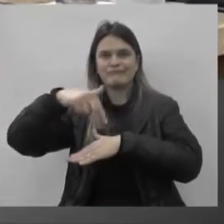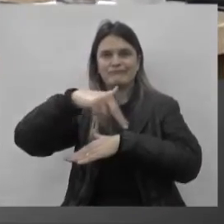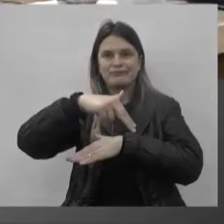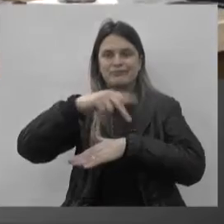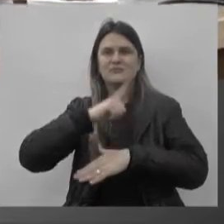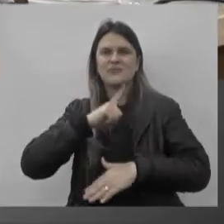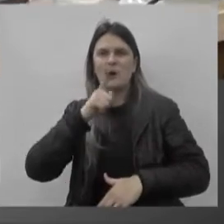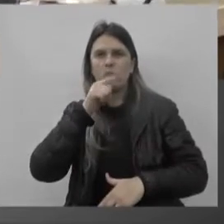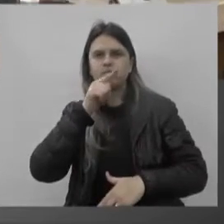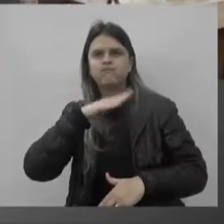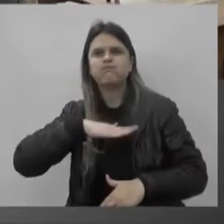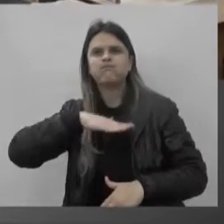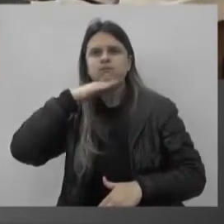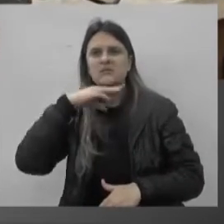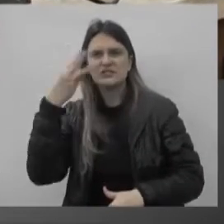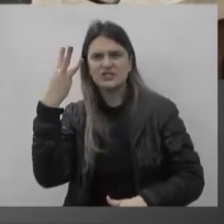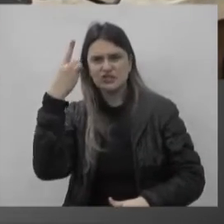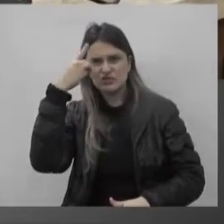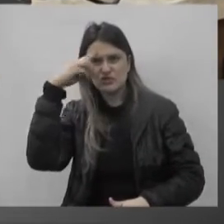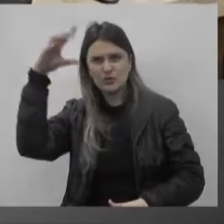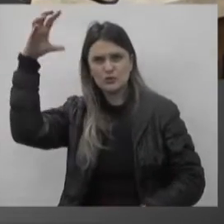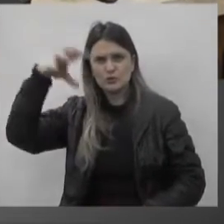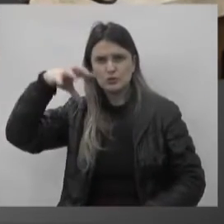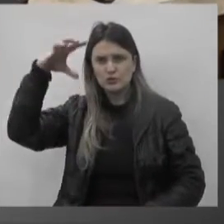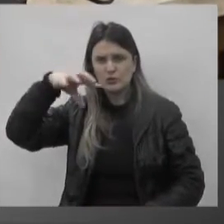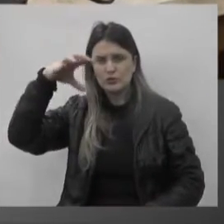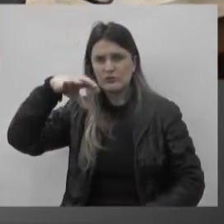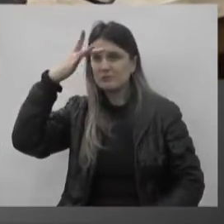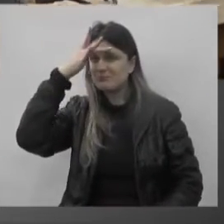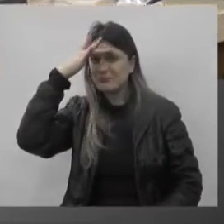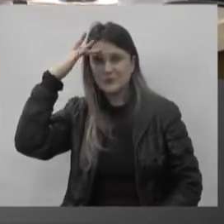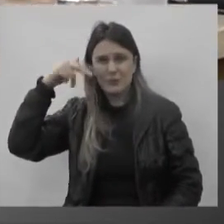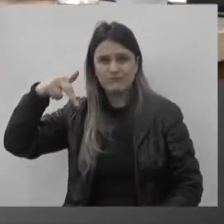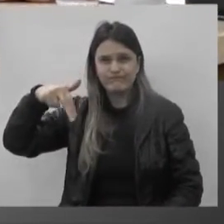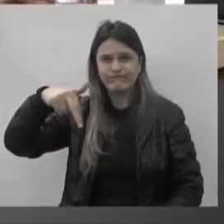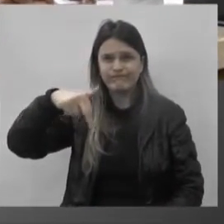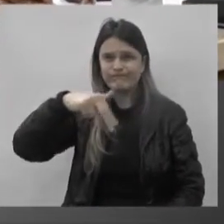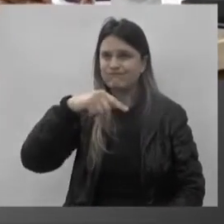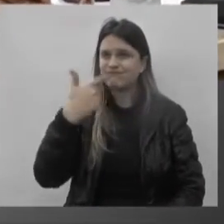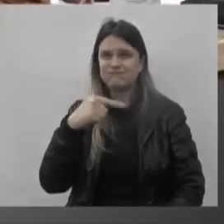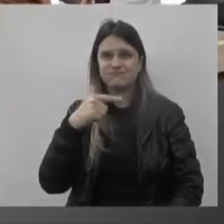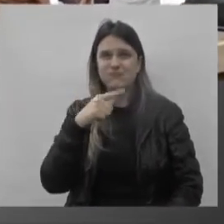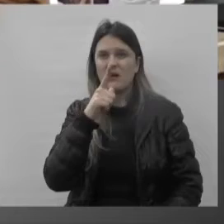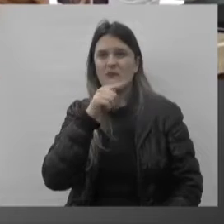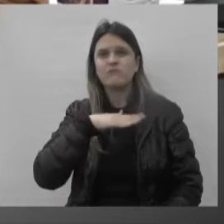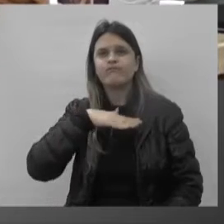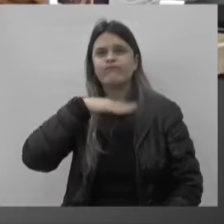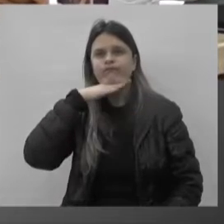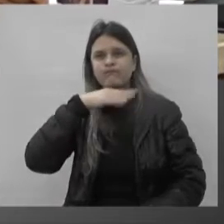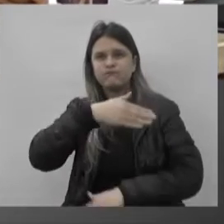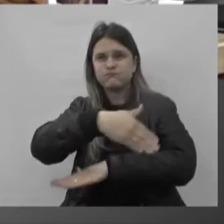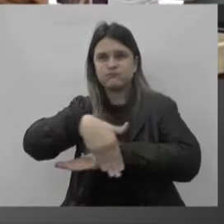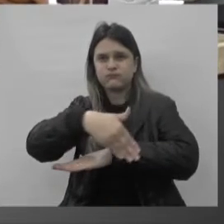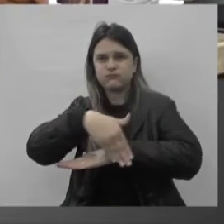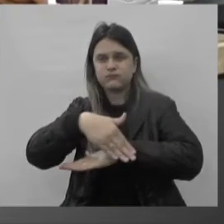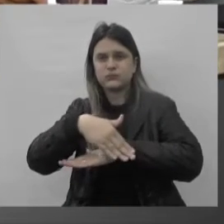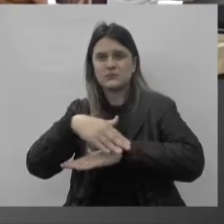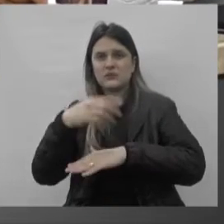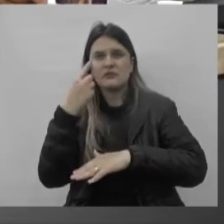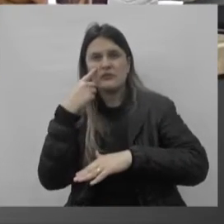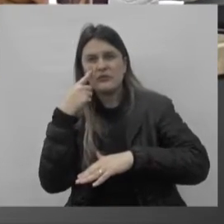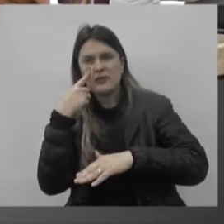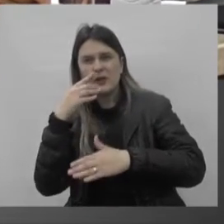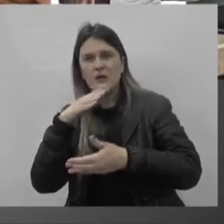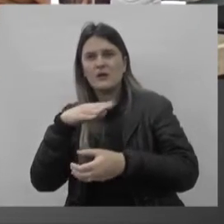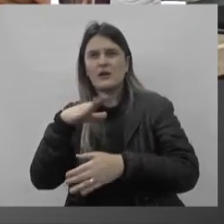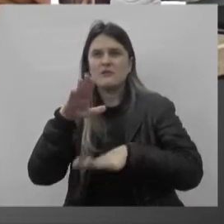com a BR-476, em frente à empresa Unicomper. Não tem como o PDS passar. A água está no meio